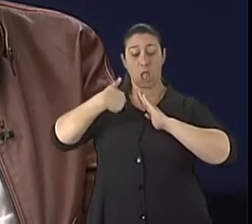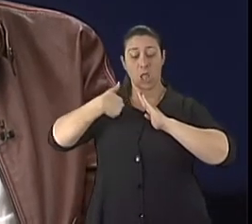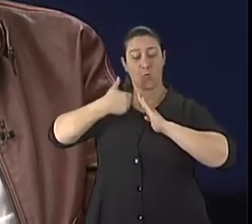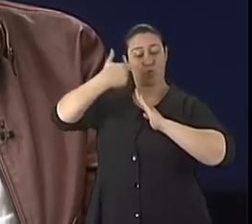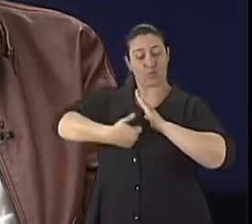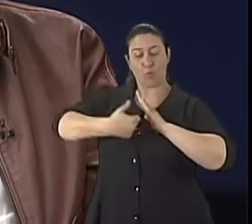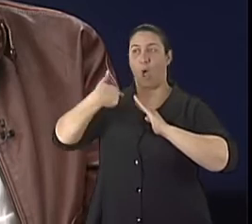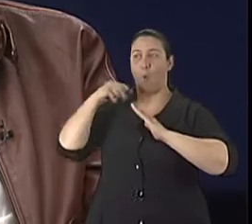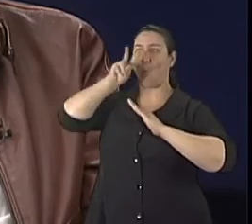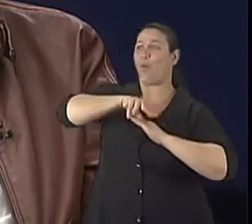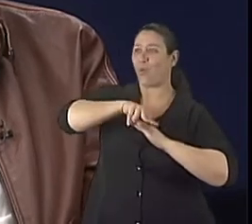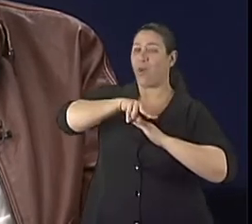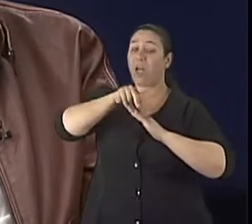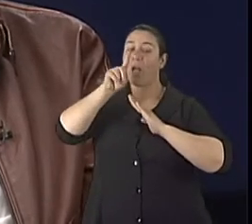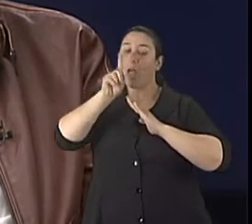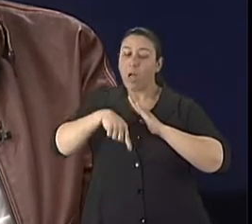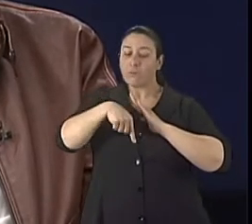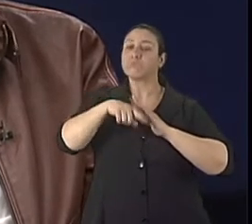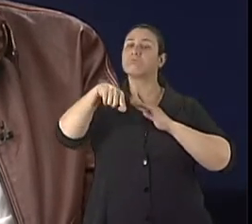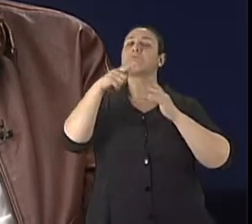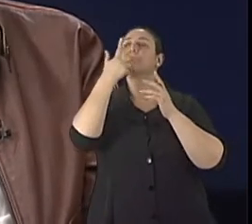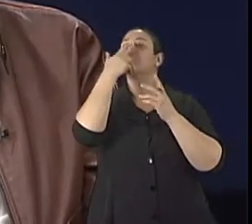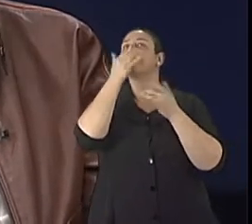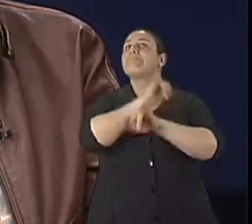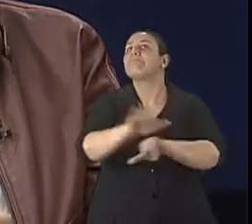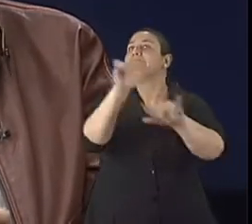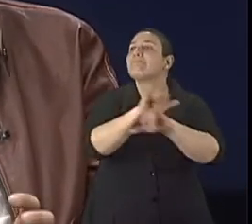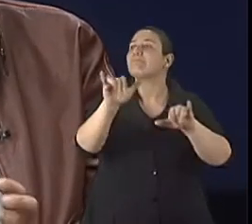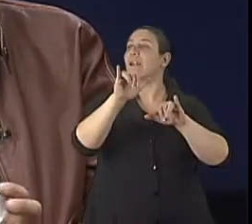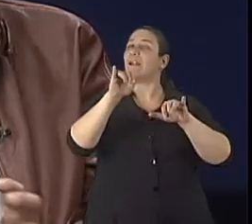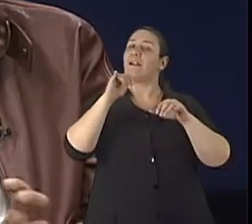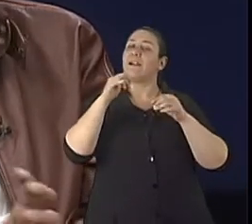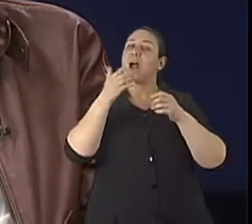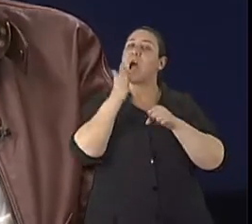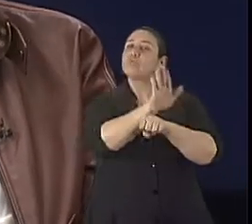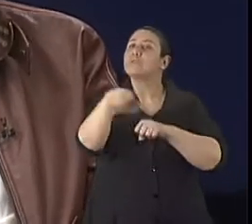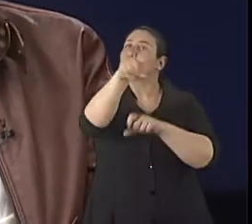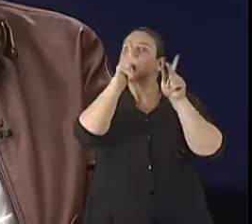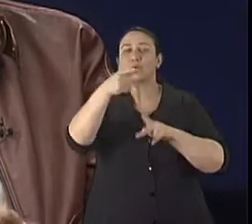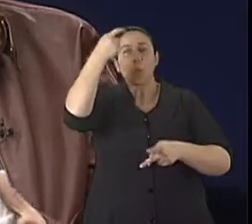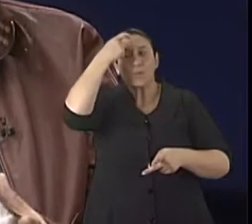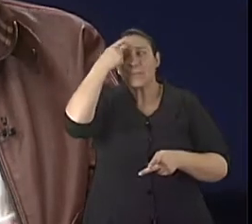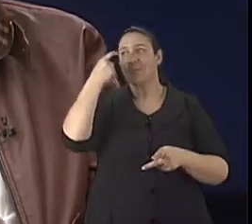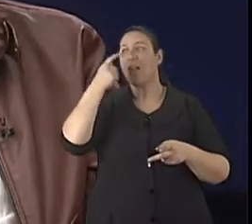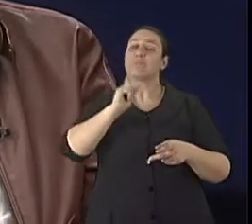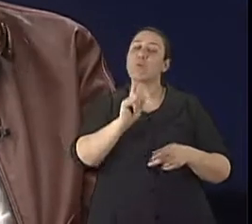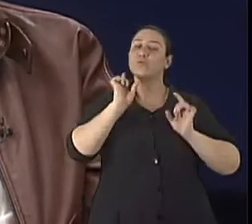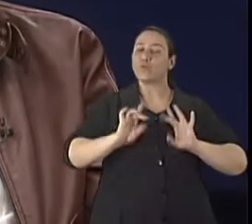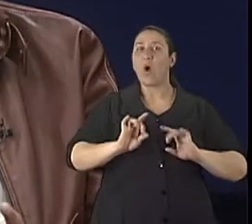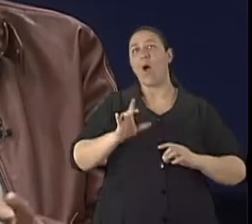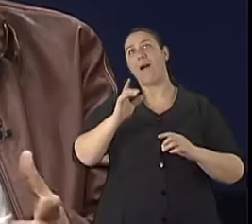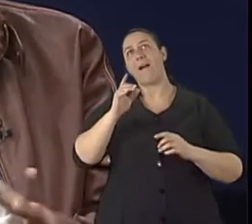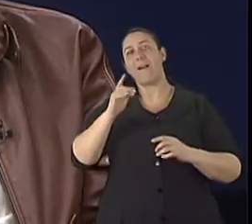vai integrar realmente as pessoas, não só os órgãos públicos, como o cidadão em si, a fazer